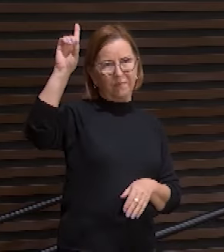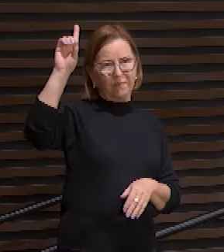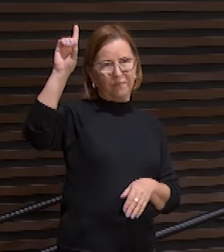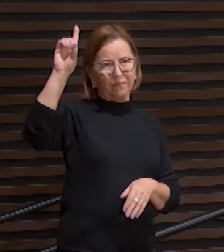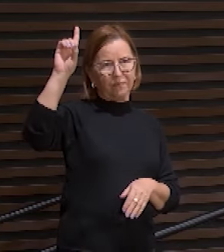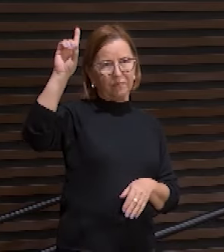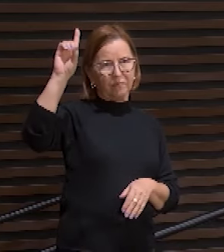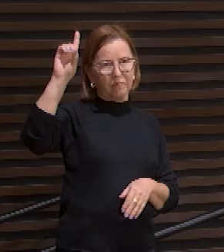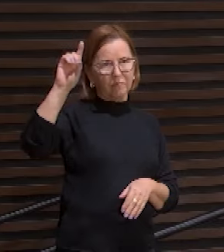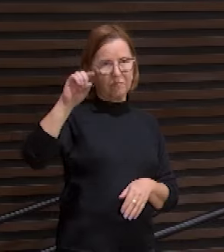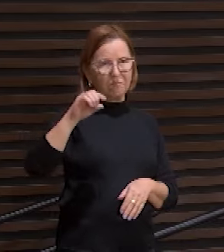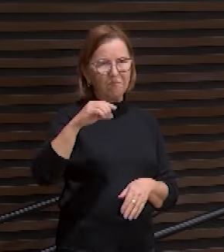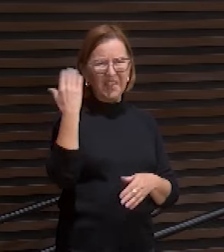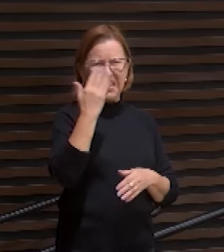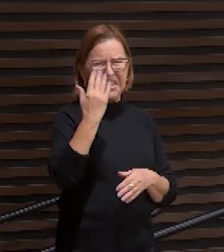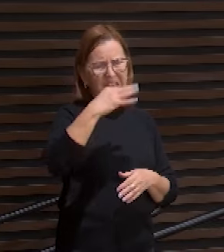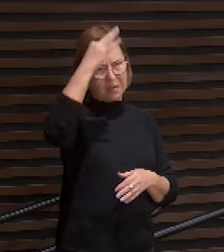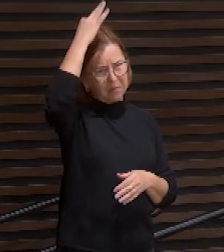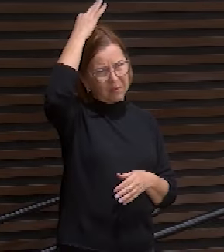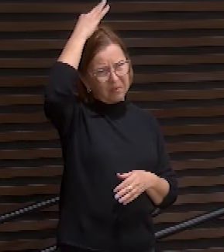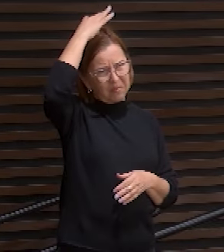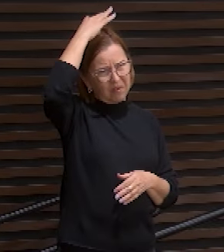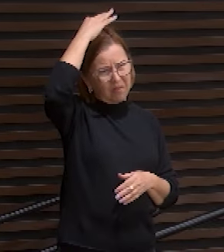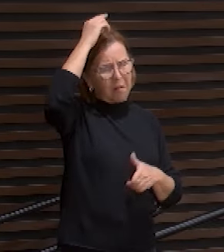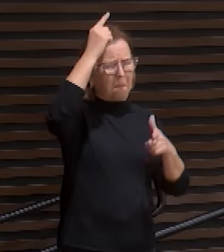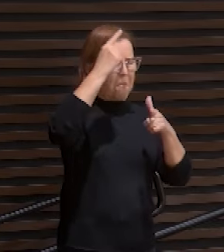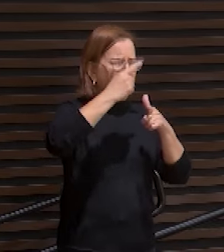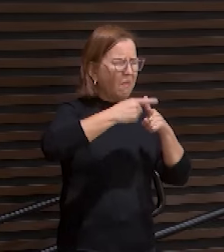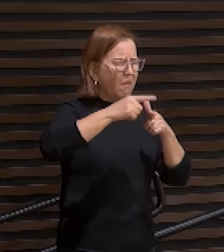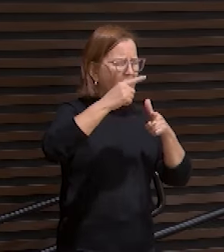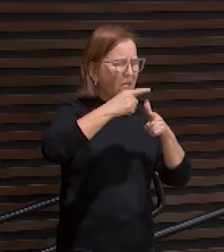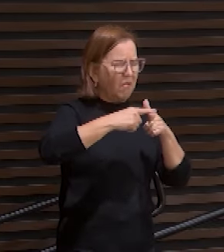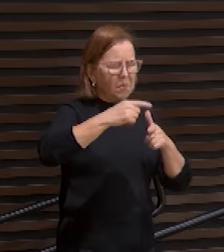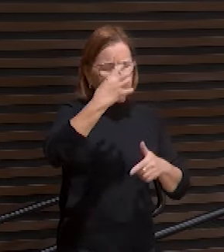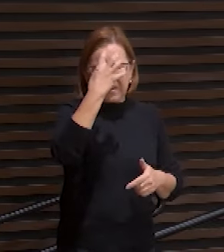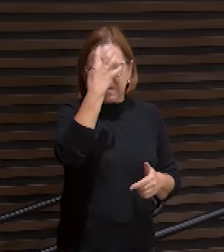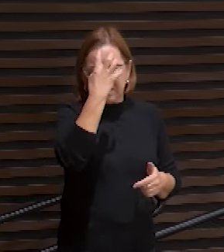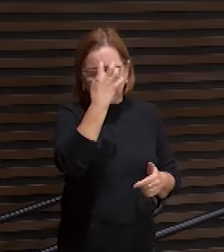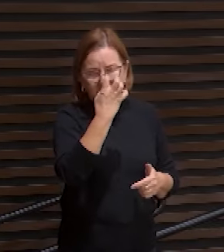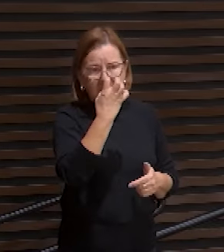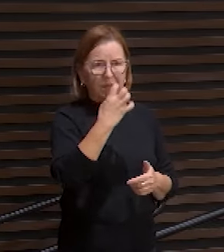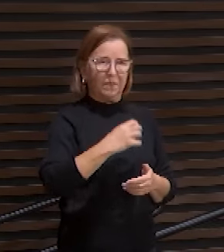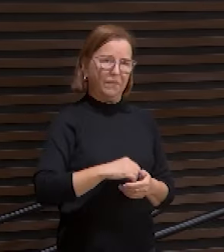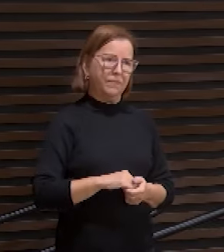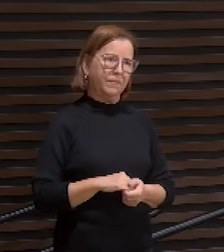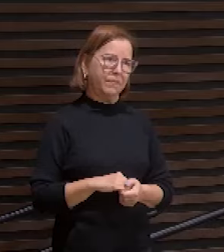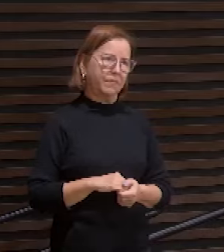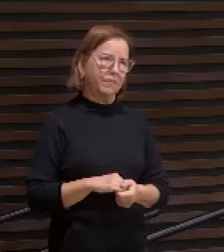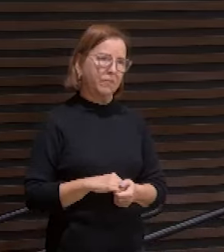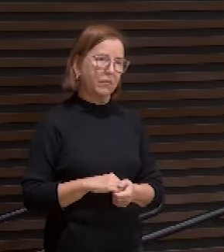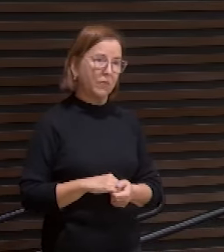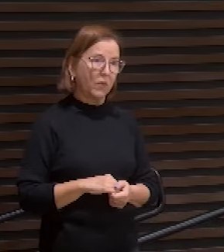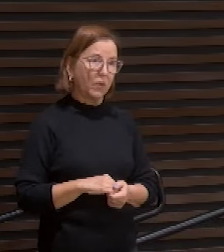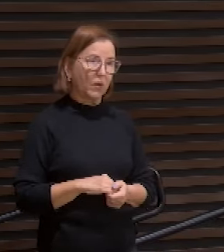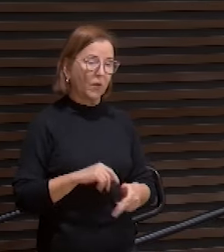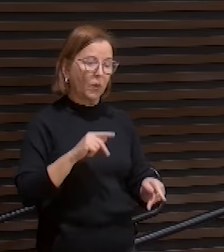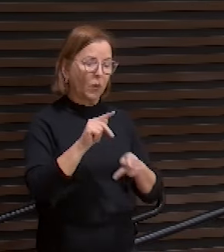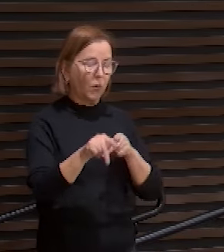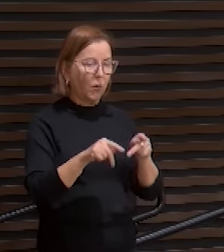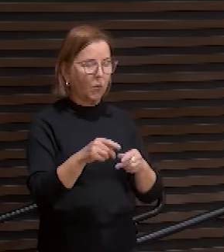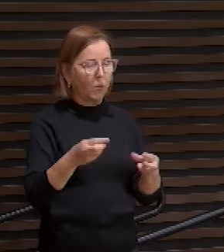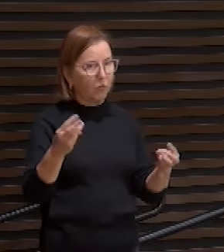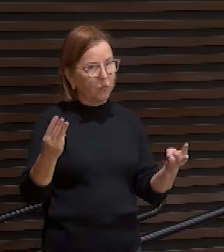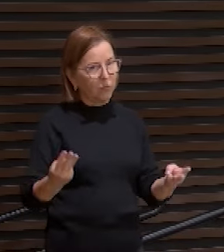A cegueira espiritual, meus irmãos, é um problema sério dos homens. Os judeus, qual que era a